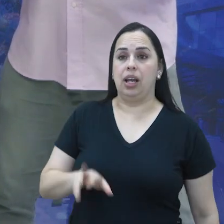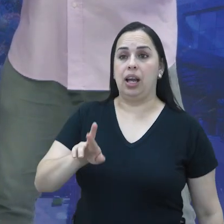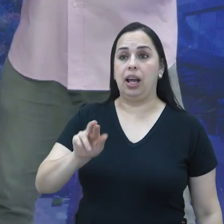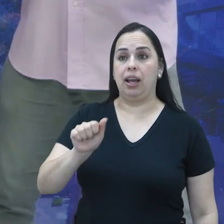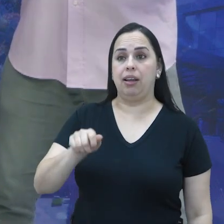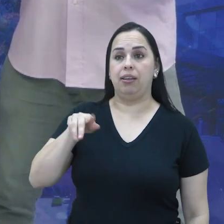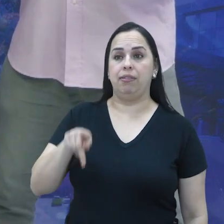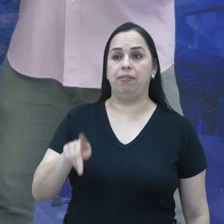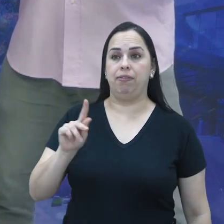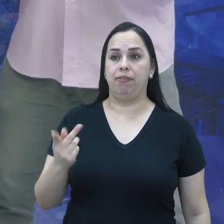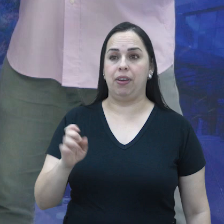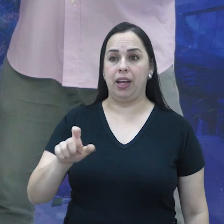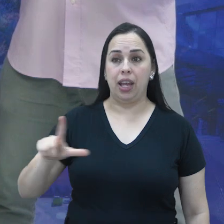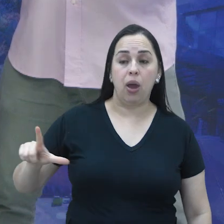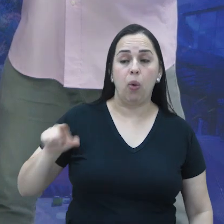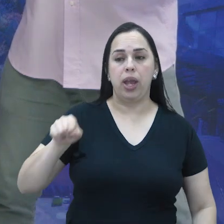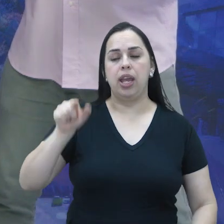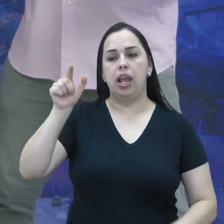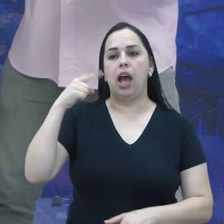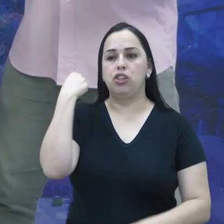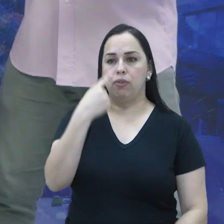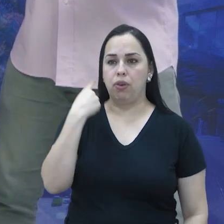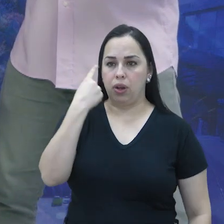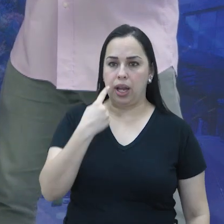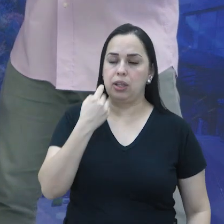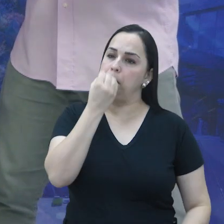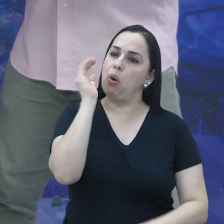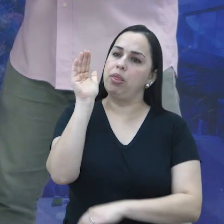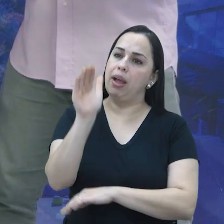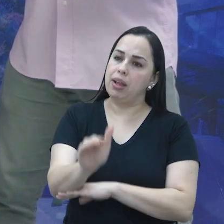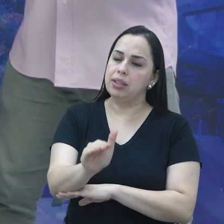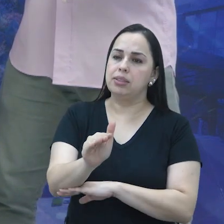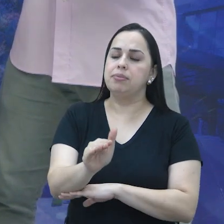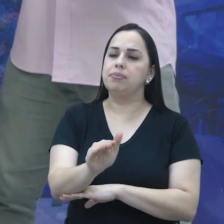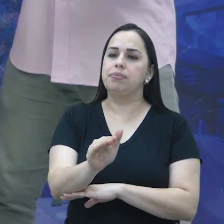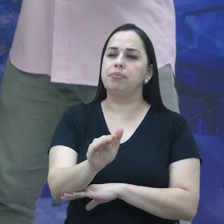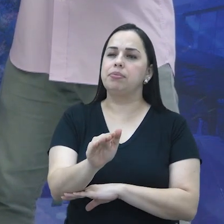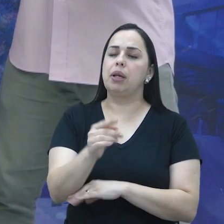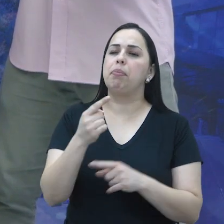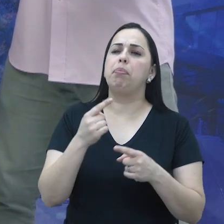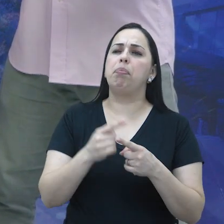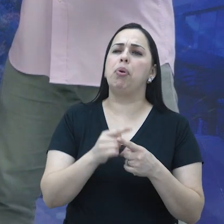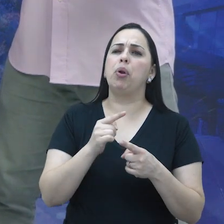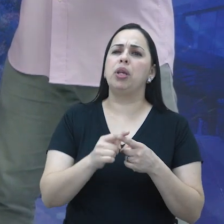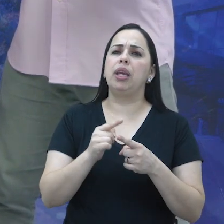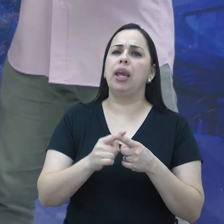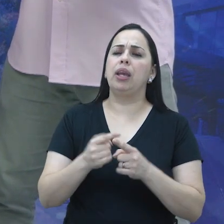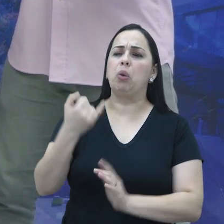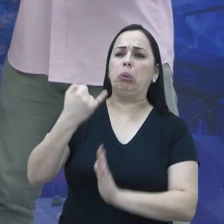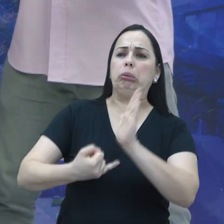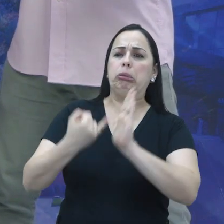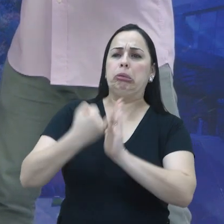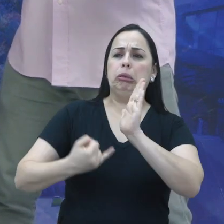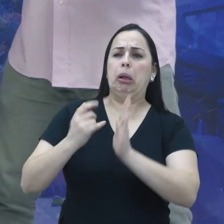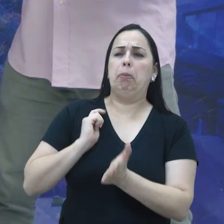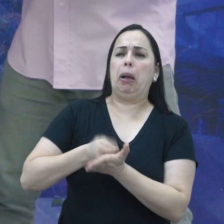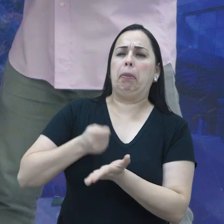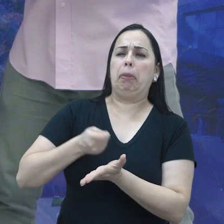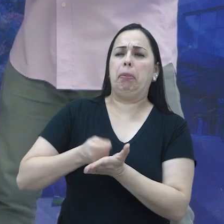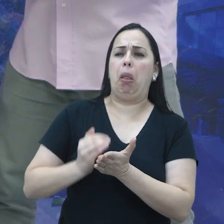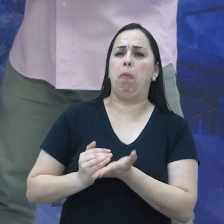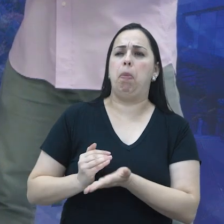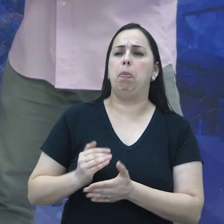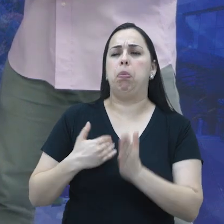Rafael Spadotto, ele que é advogado tributarista. Rafael, uma boa tarde. O que provocou este crescimento dos